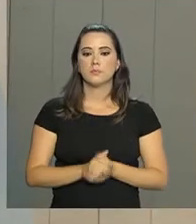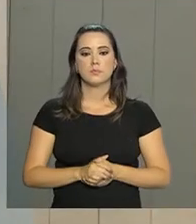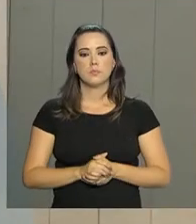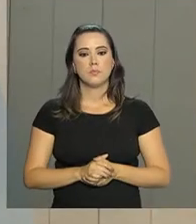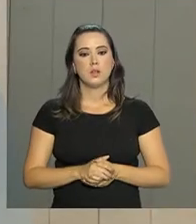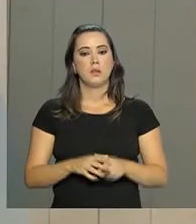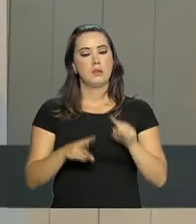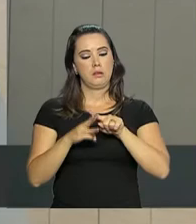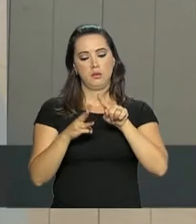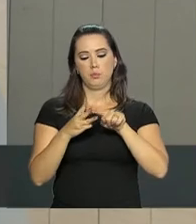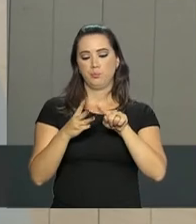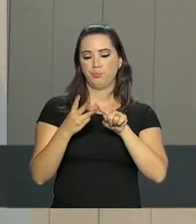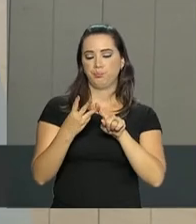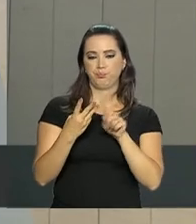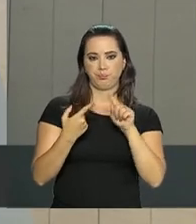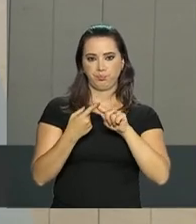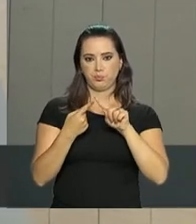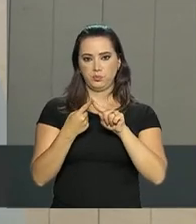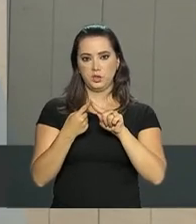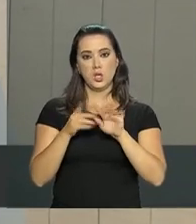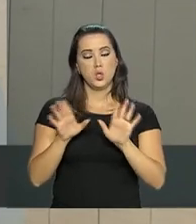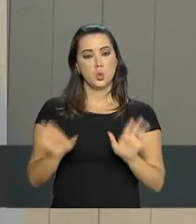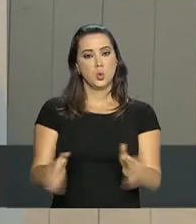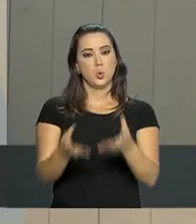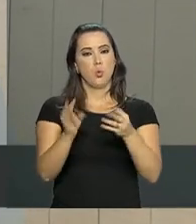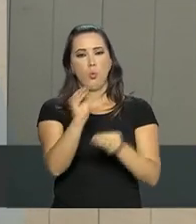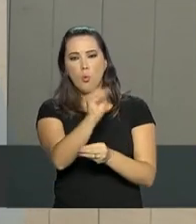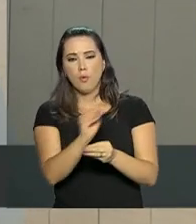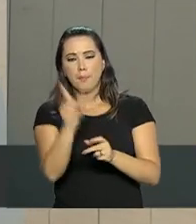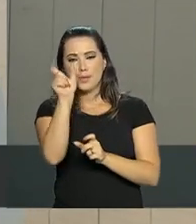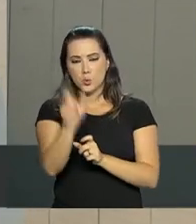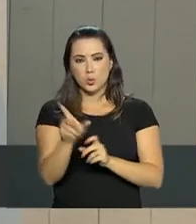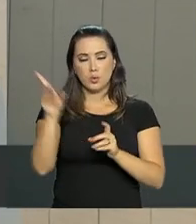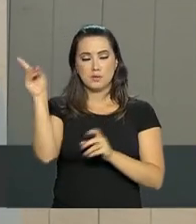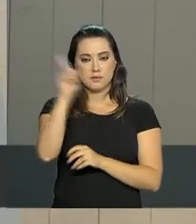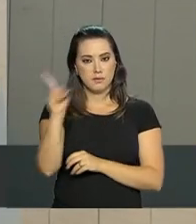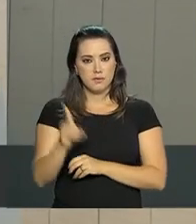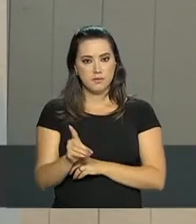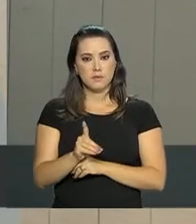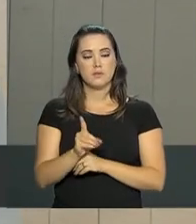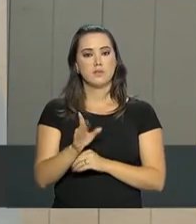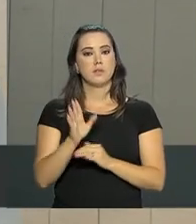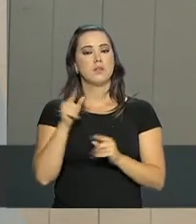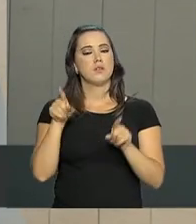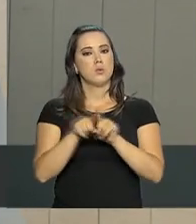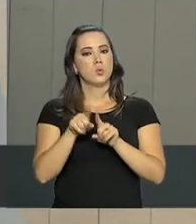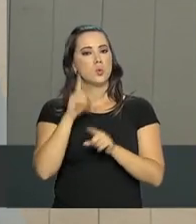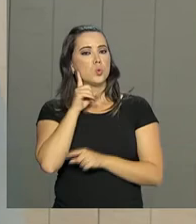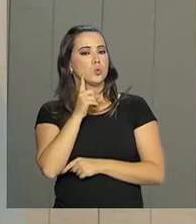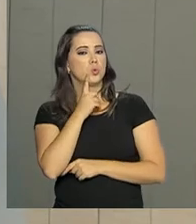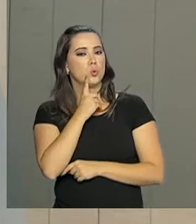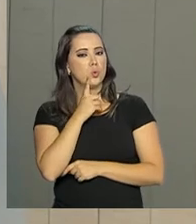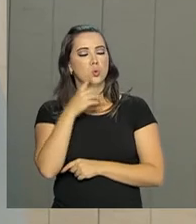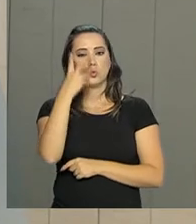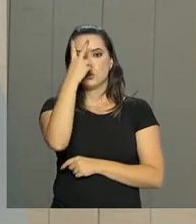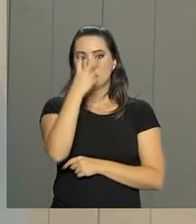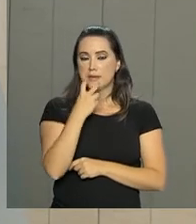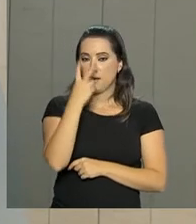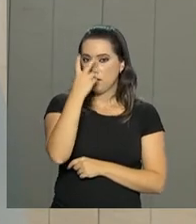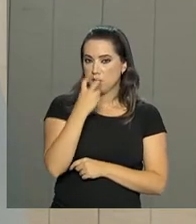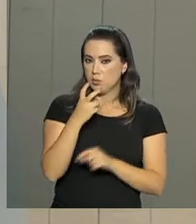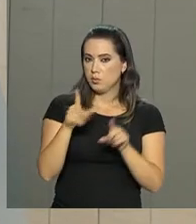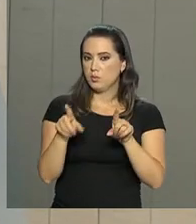de atendimento. Nós temos um atendimento especializado, que para portadores de necessidade especiais, surdo, cego